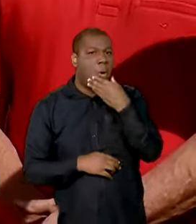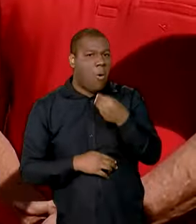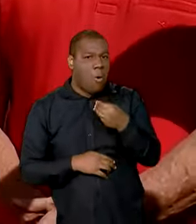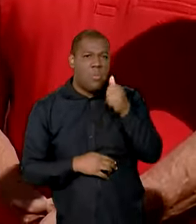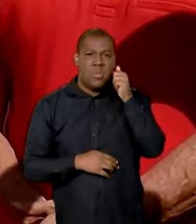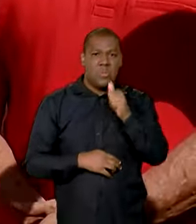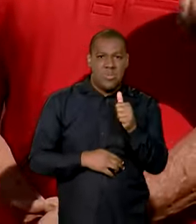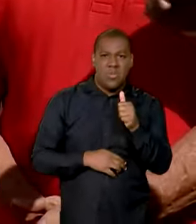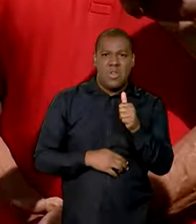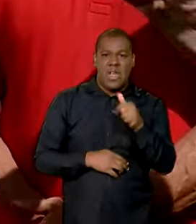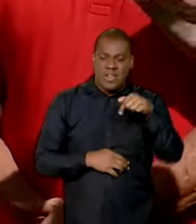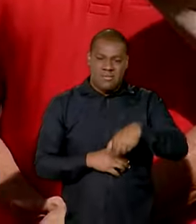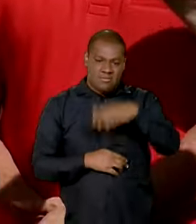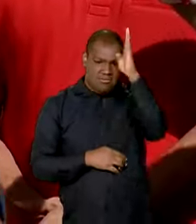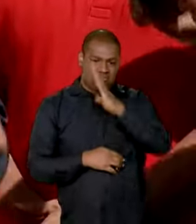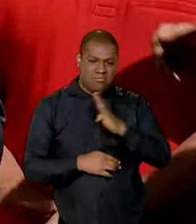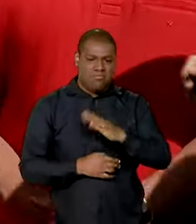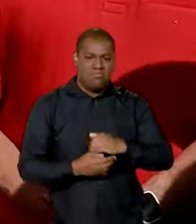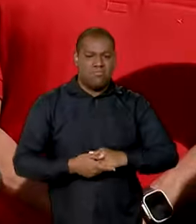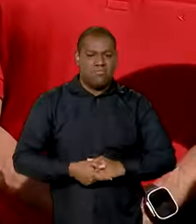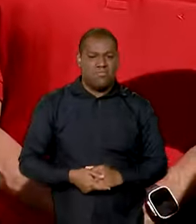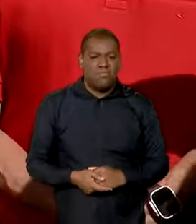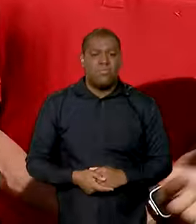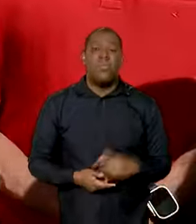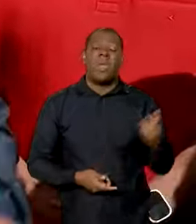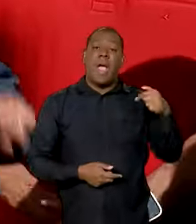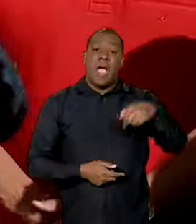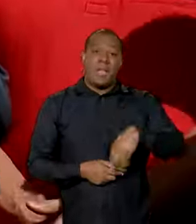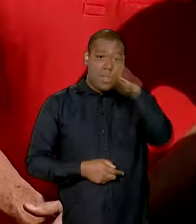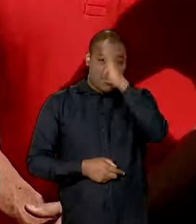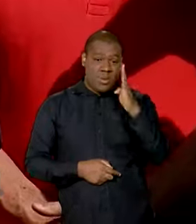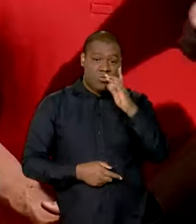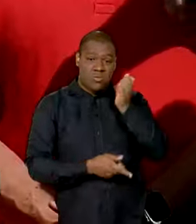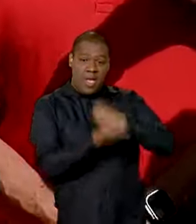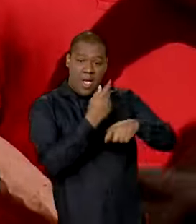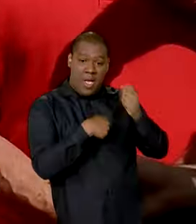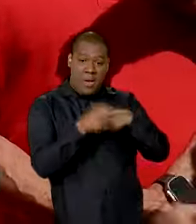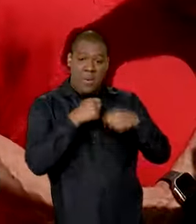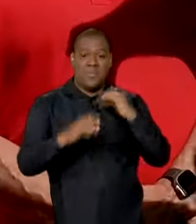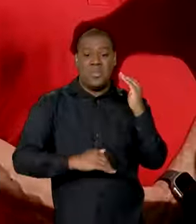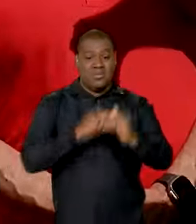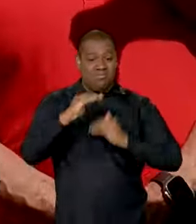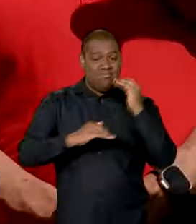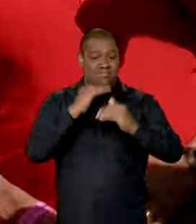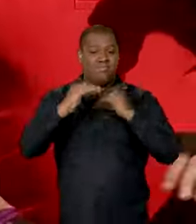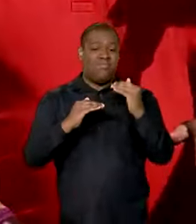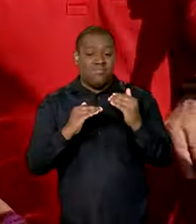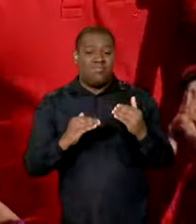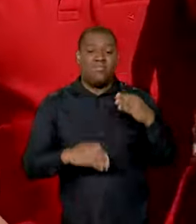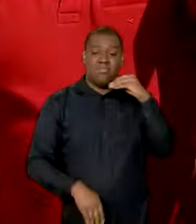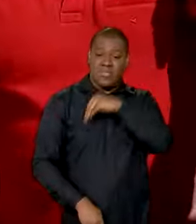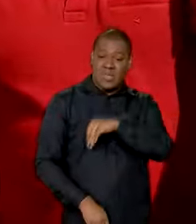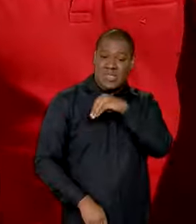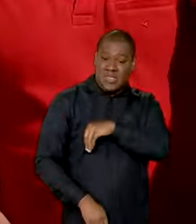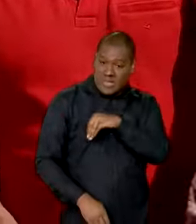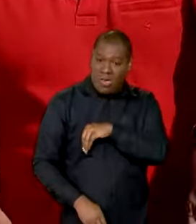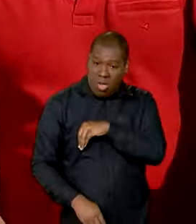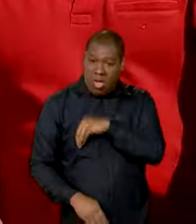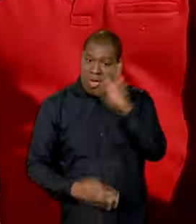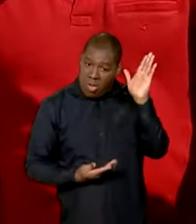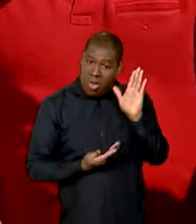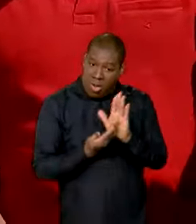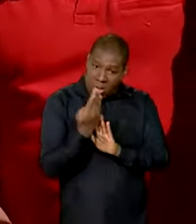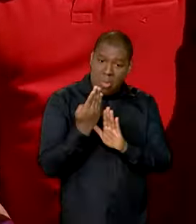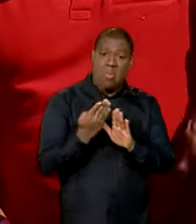nesse país. A economia brasileira já voltou a crescer, o salário já voltou a